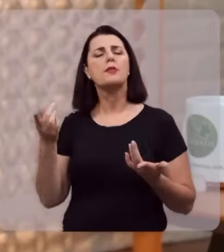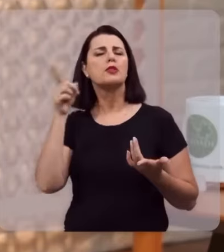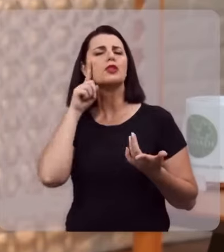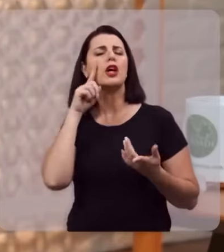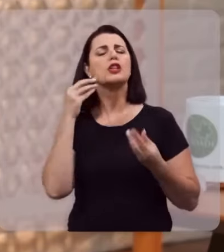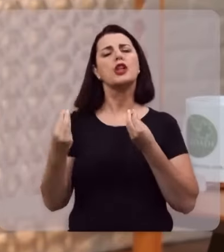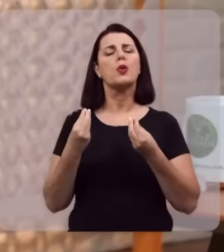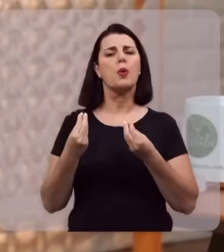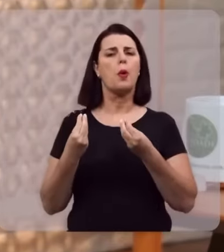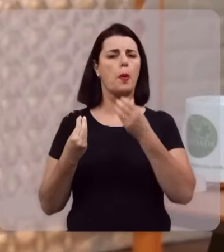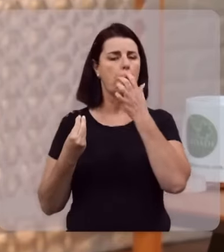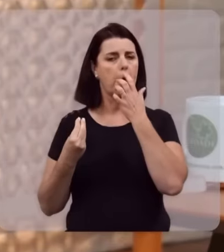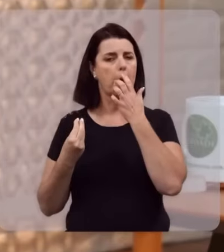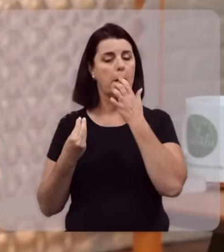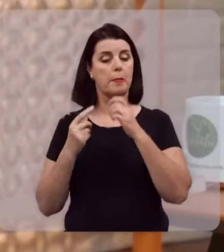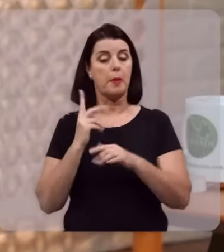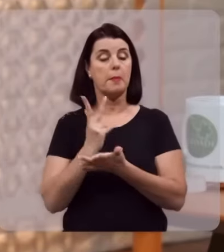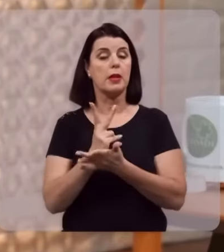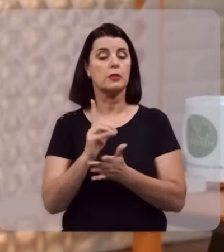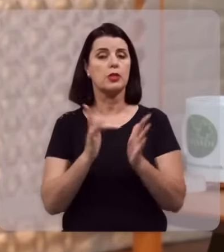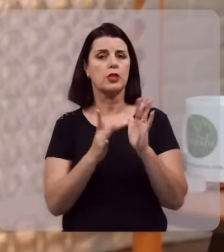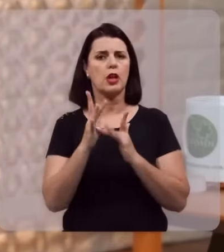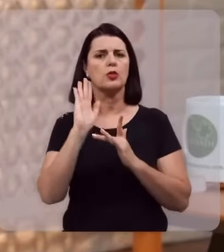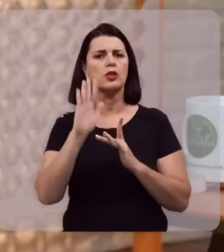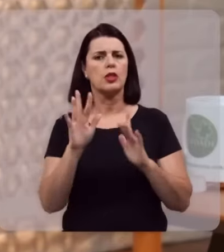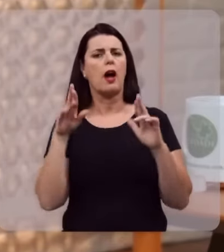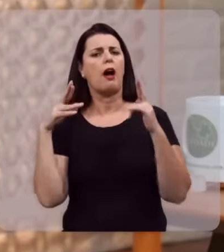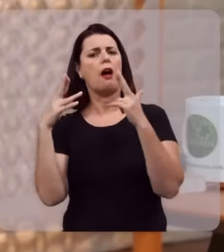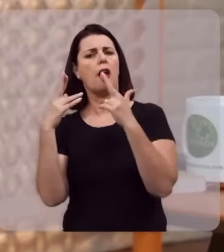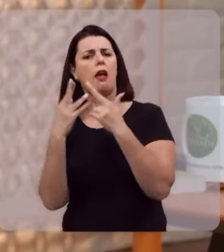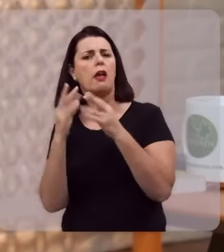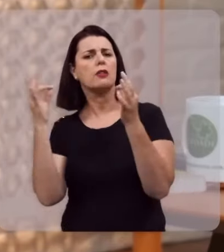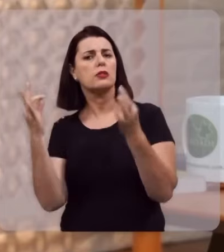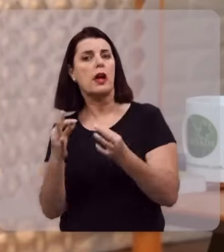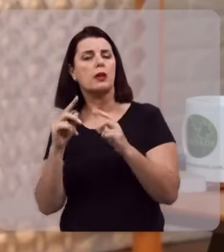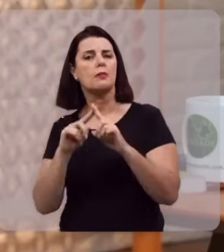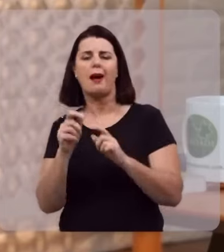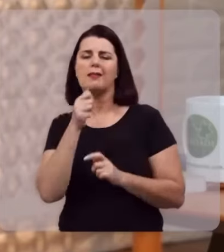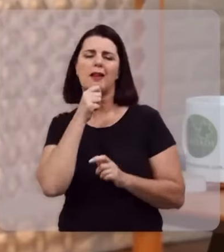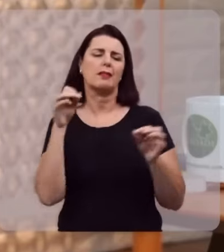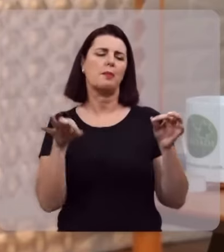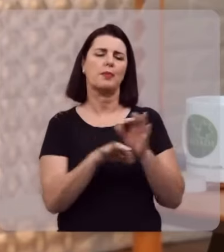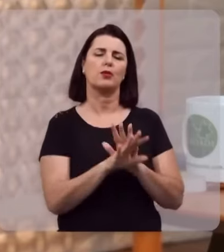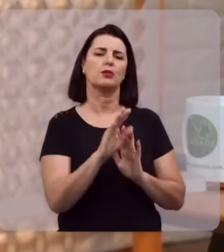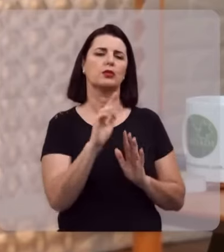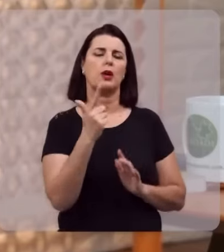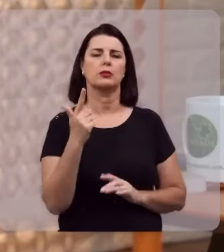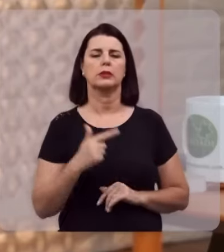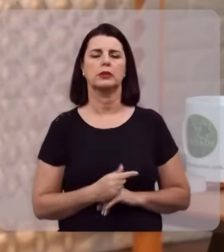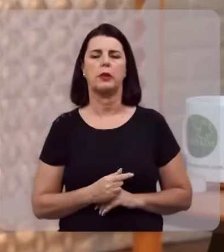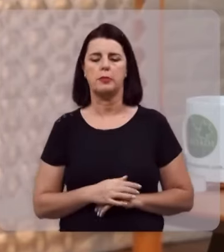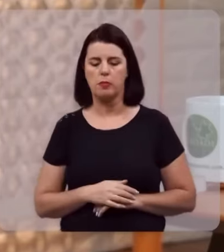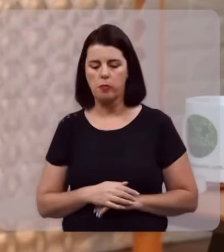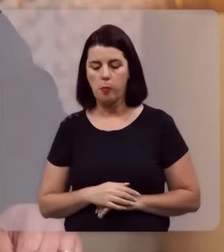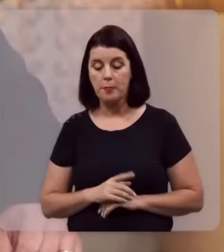dia a dia, né? De que, ainda que Jesus tenha estabelecido o seu reino, ele ainda não se deu de forma plena. O que